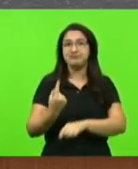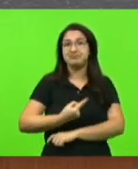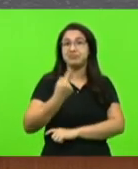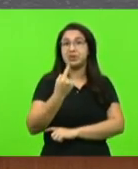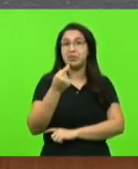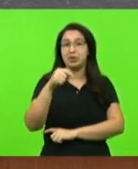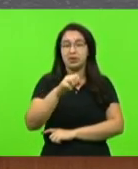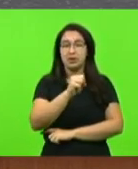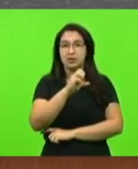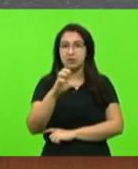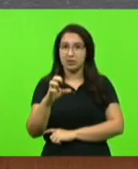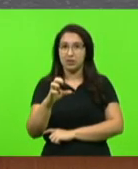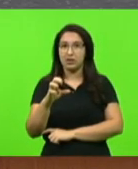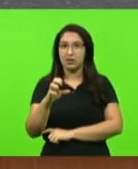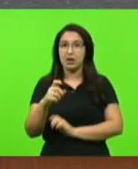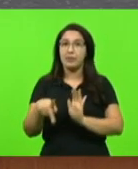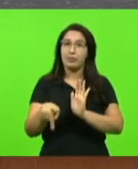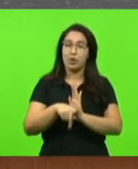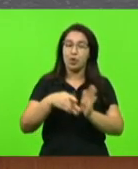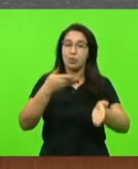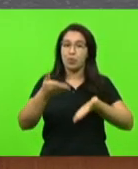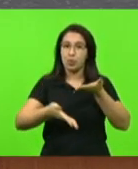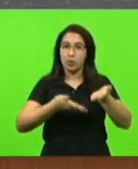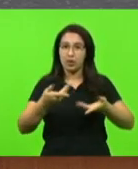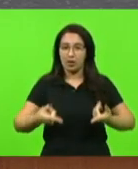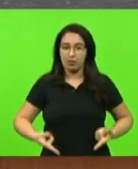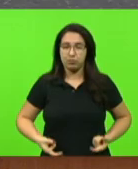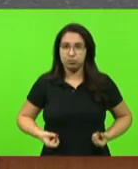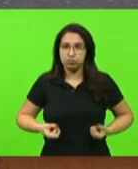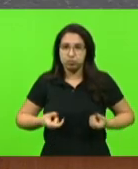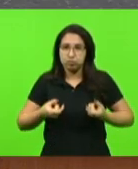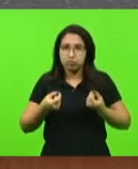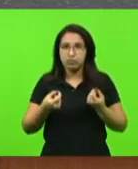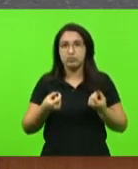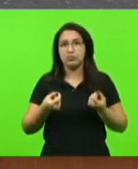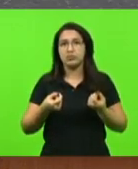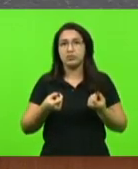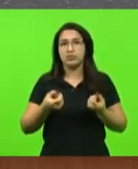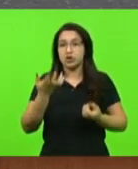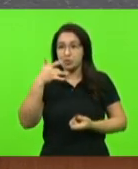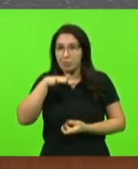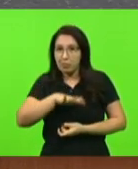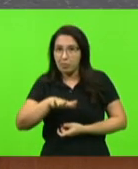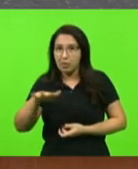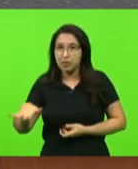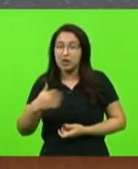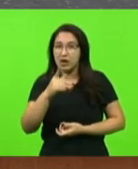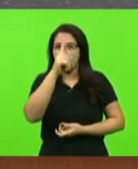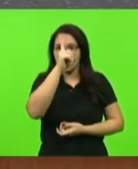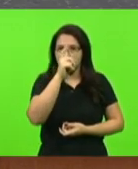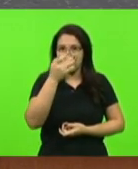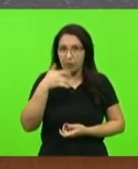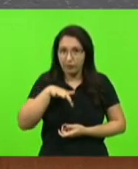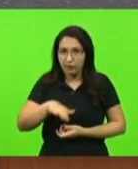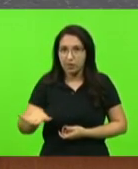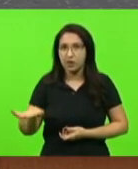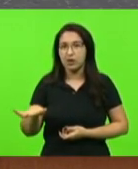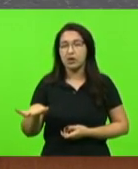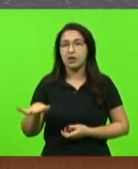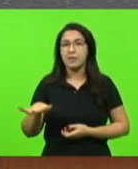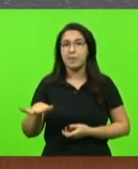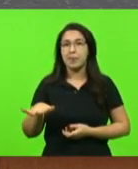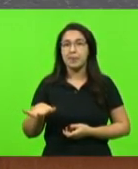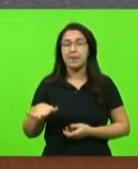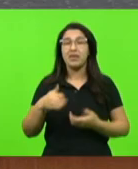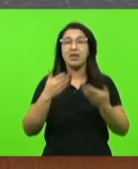oncologia pediátrica, só o hospital infantil. Então,